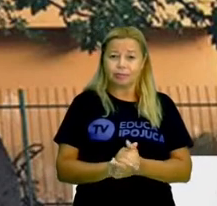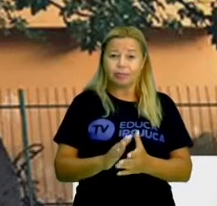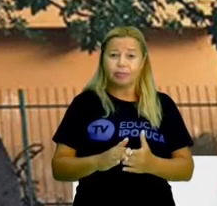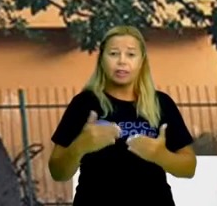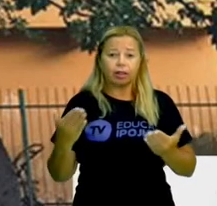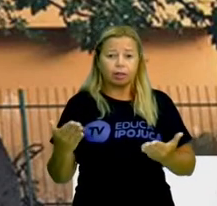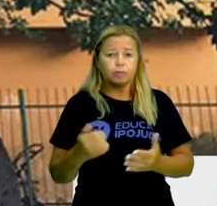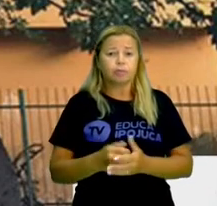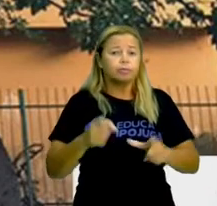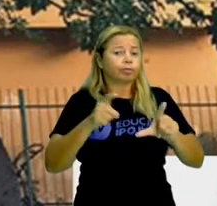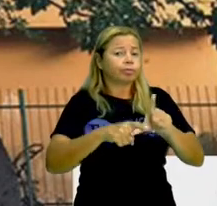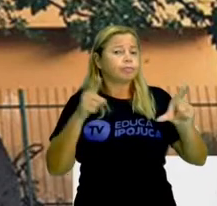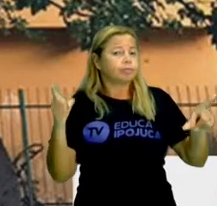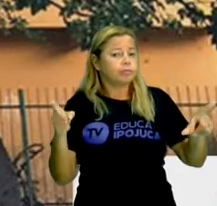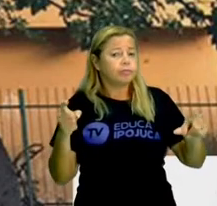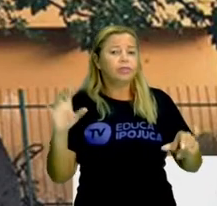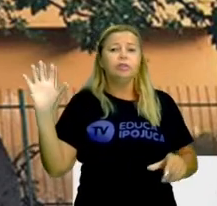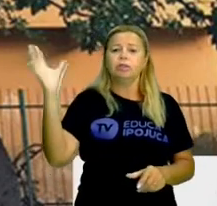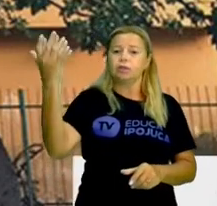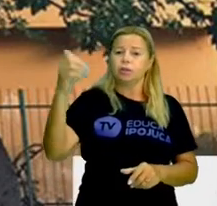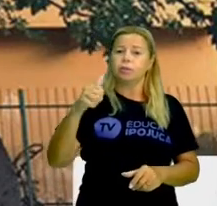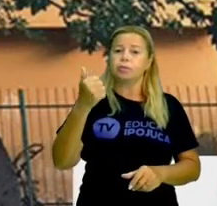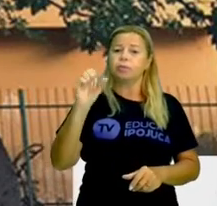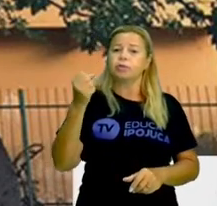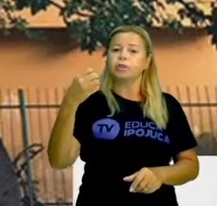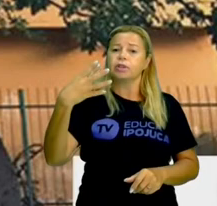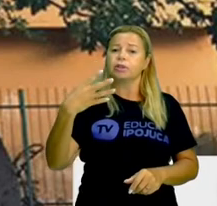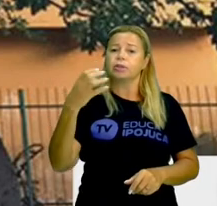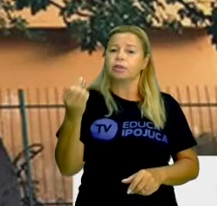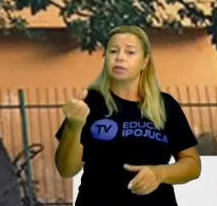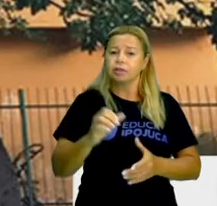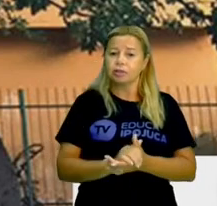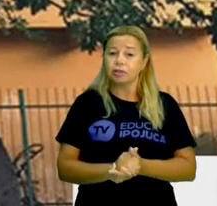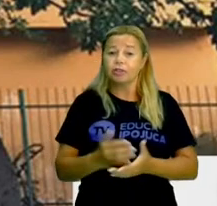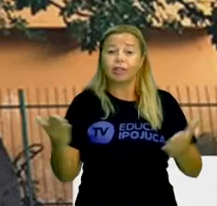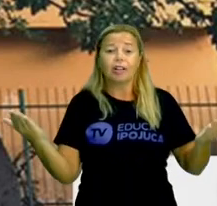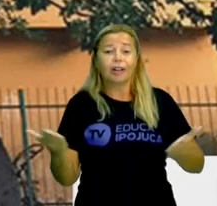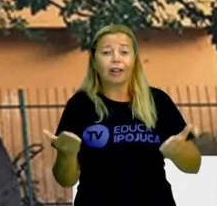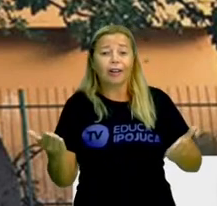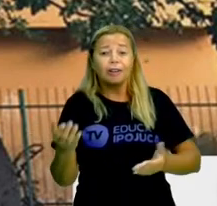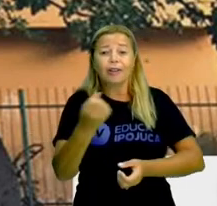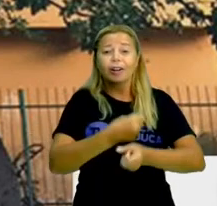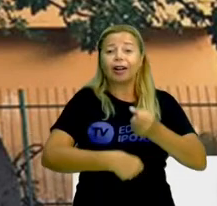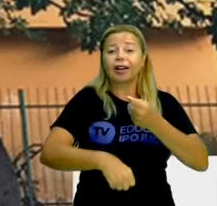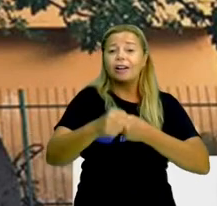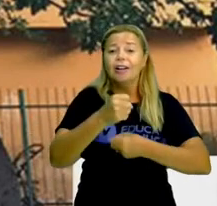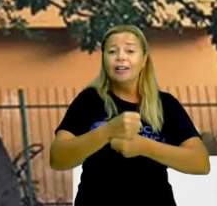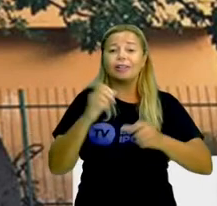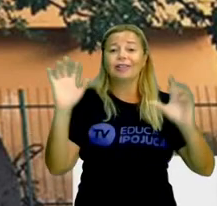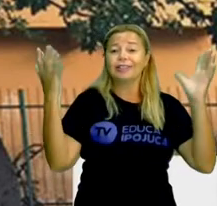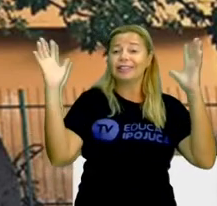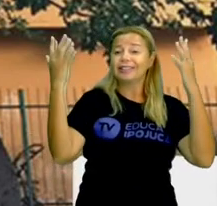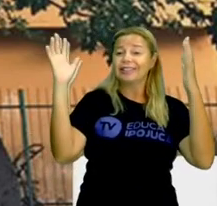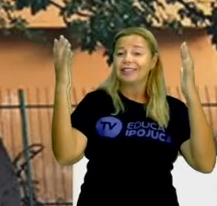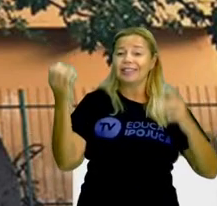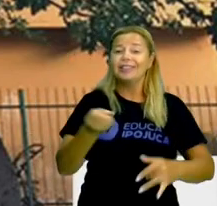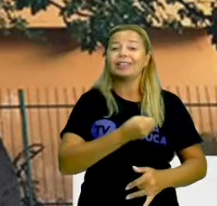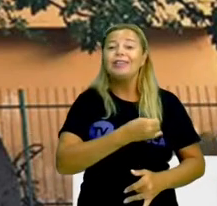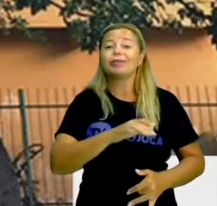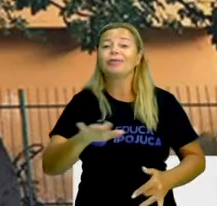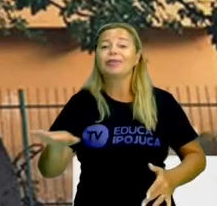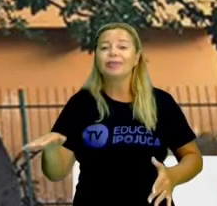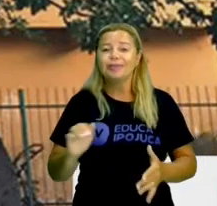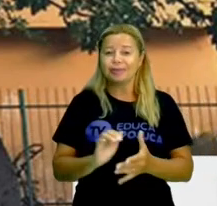1846, quantos anos de emancipação Ipojuca está comemorando esse ano de 2022?